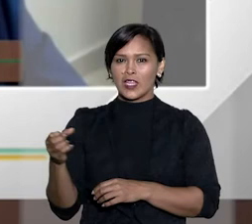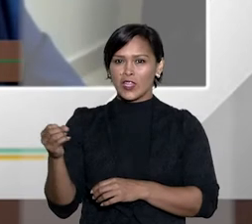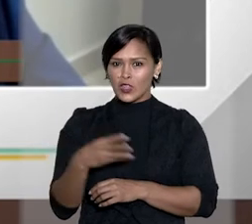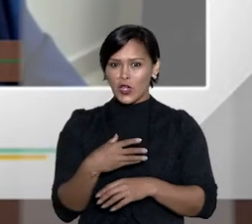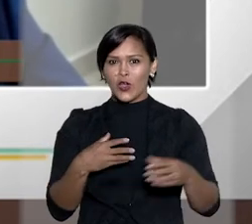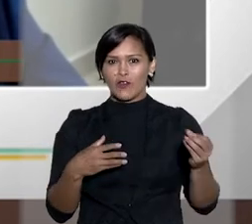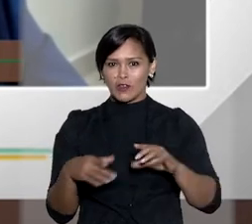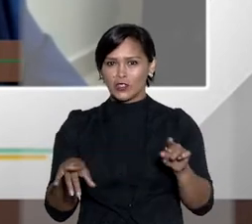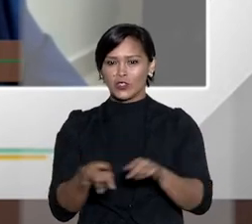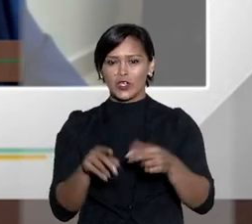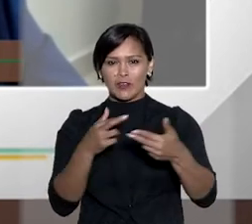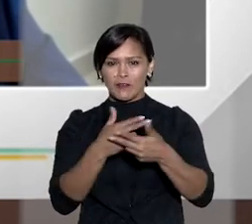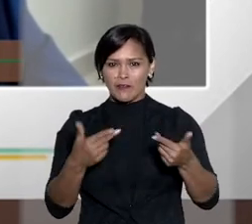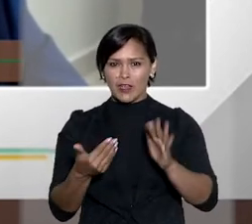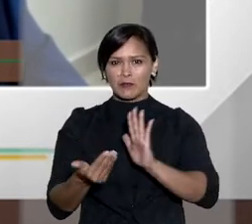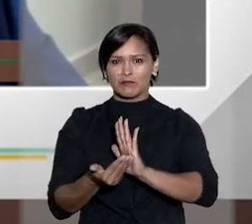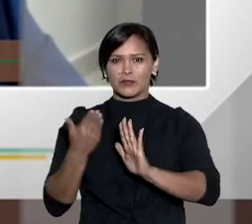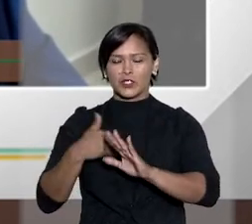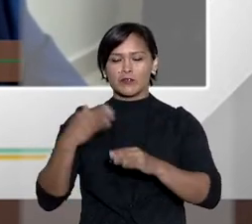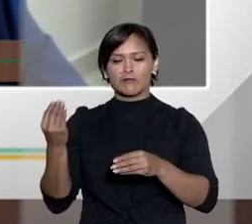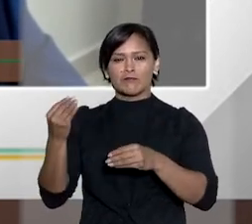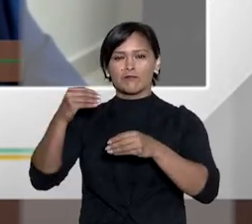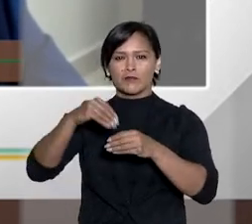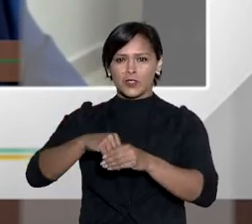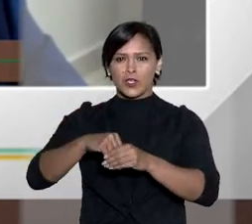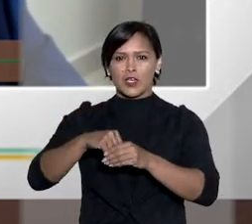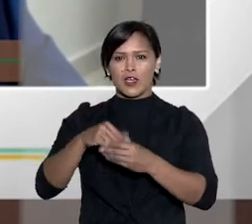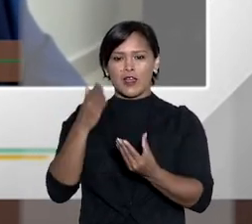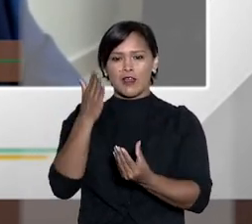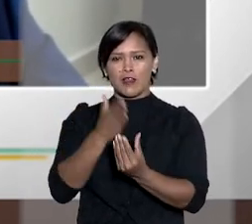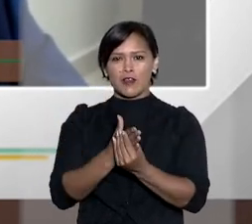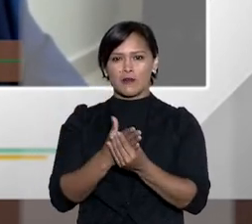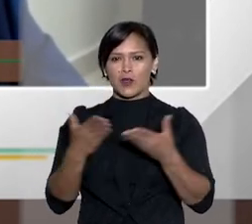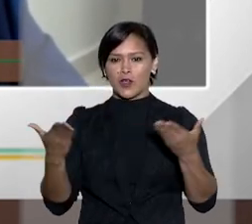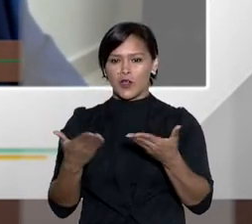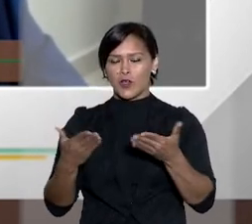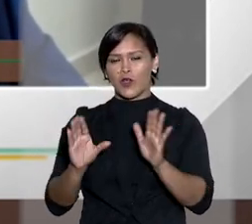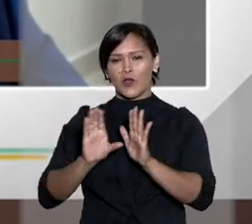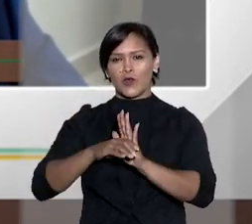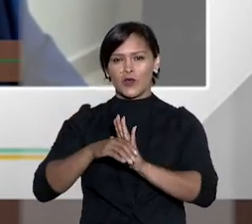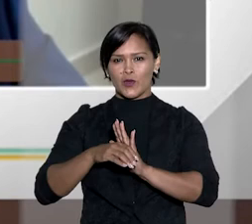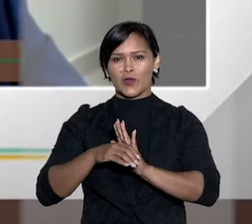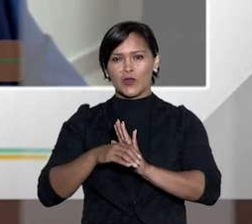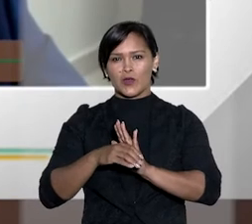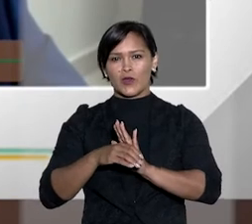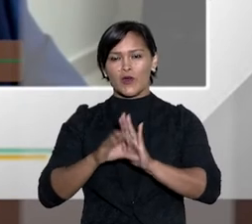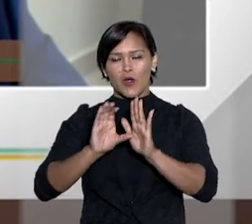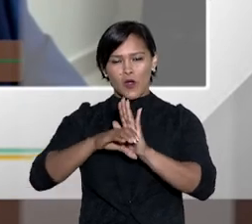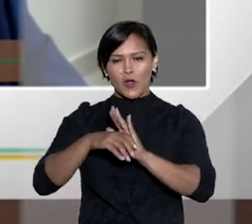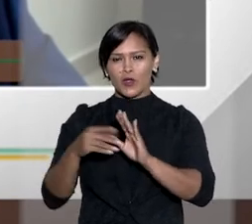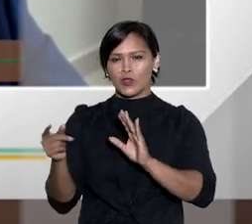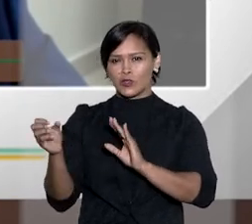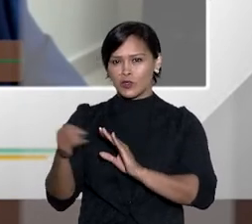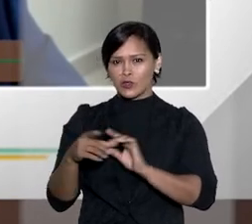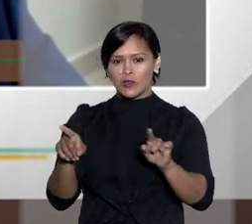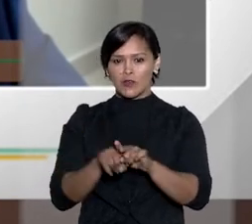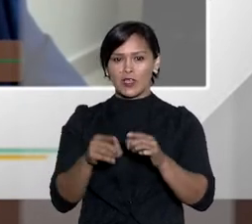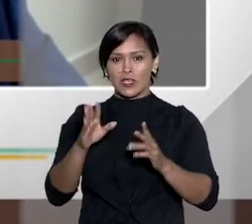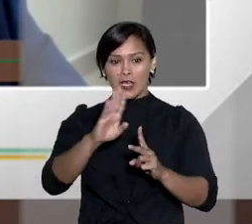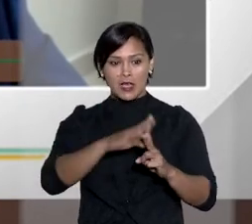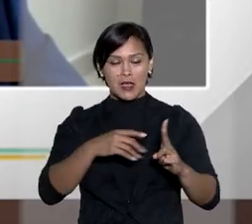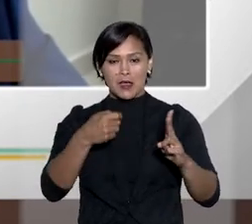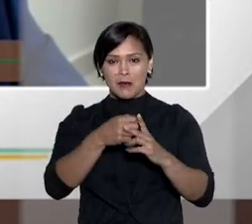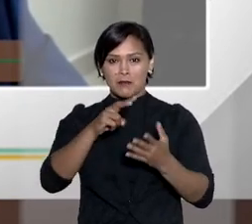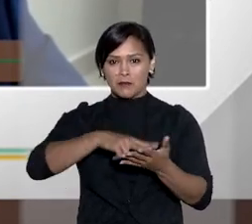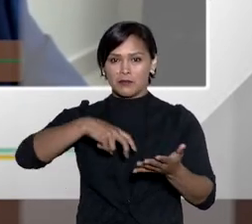preceitos foram incorporados ao processo, ao atual código de processo civil. E, assim, falar na parte penal, como você disserá objeto de